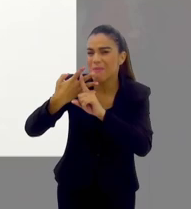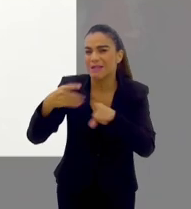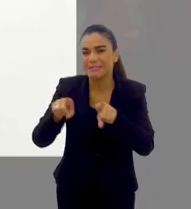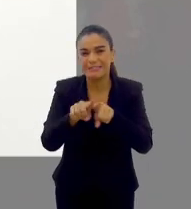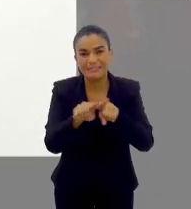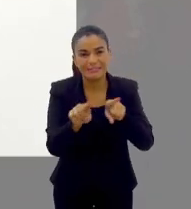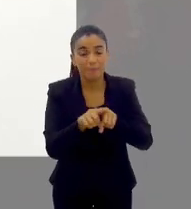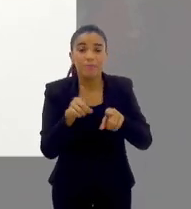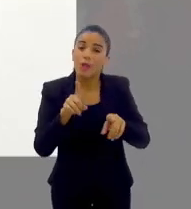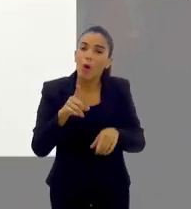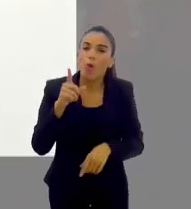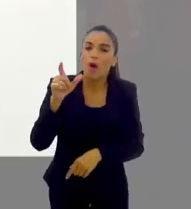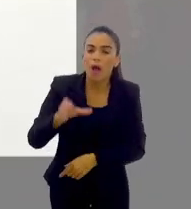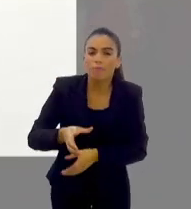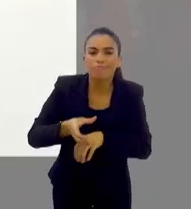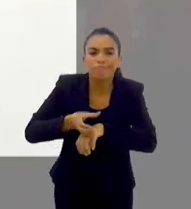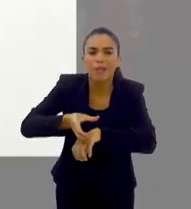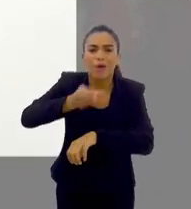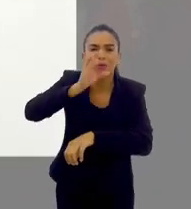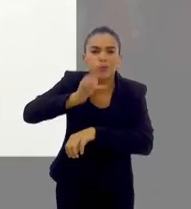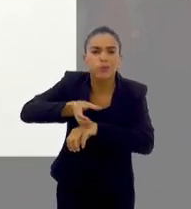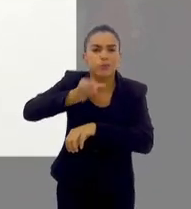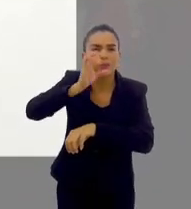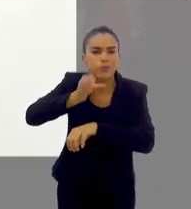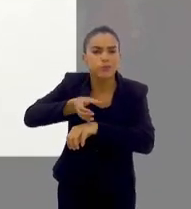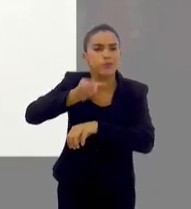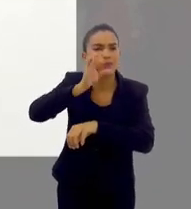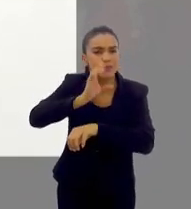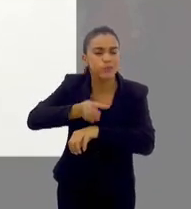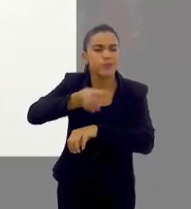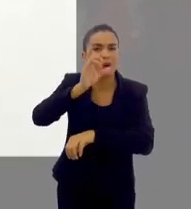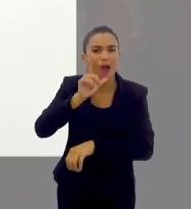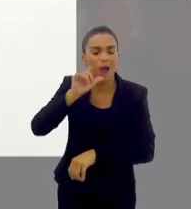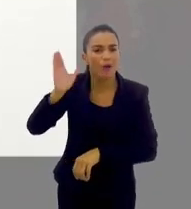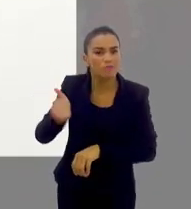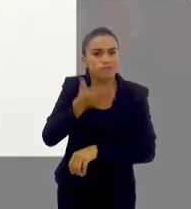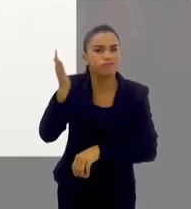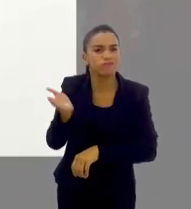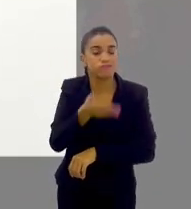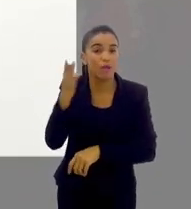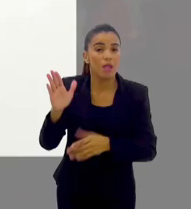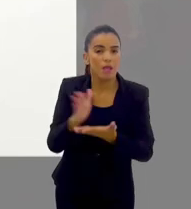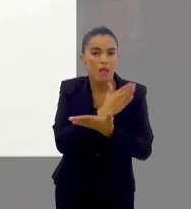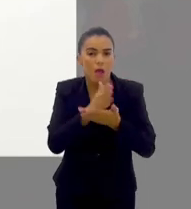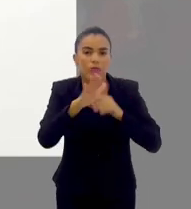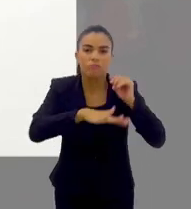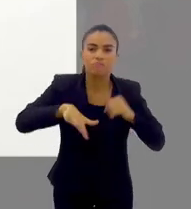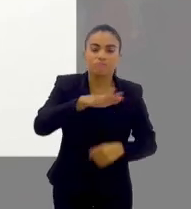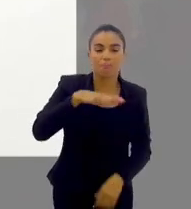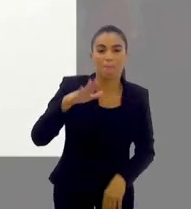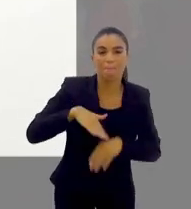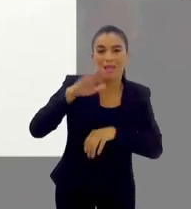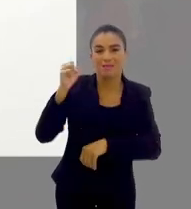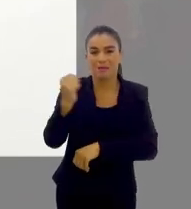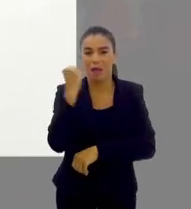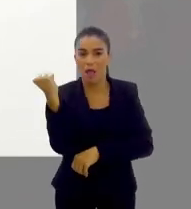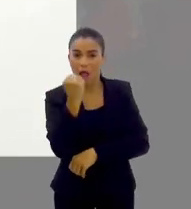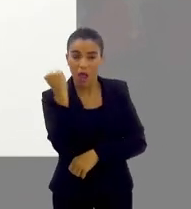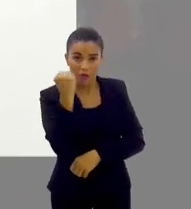mais, né, Então, a hidratação oral, ela é bem indicada, e em alguns casos mais graves, onde essa